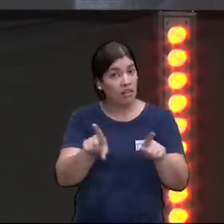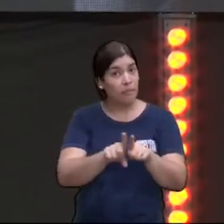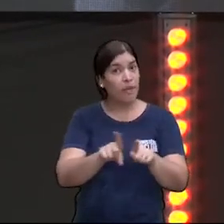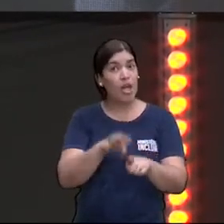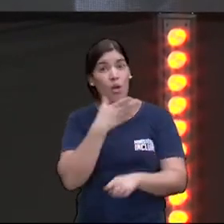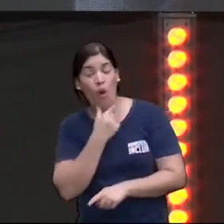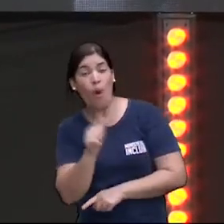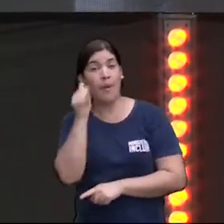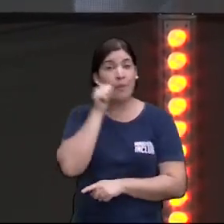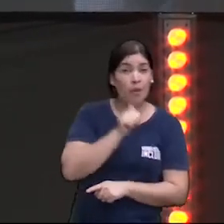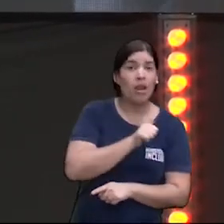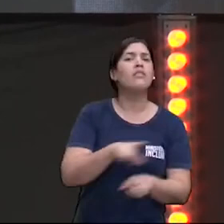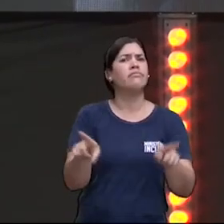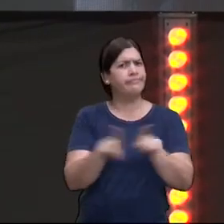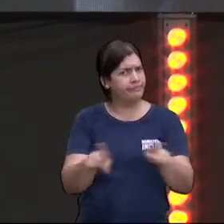tudo, é gente,